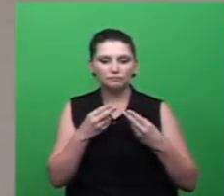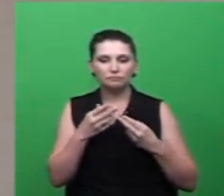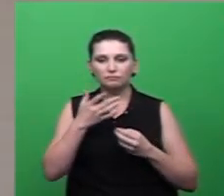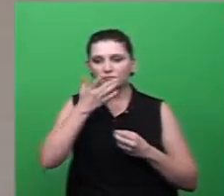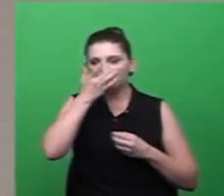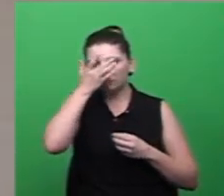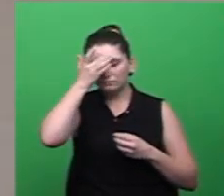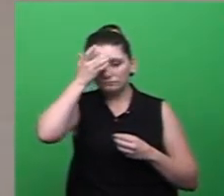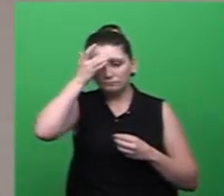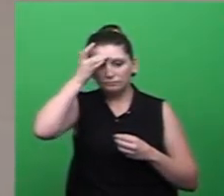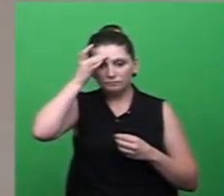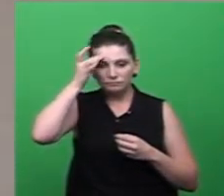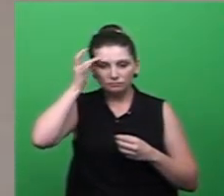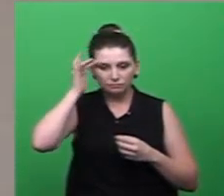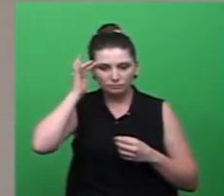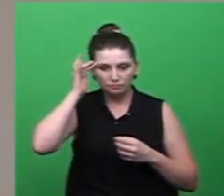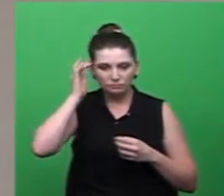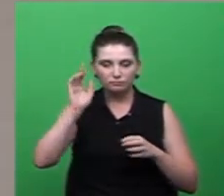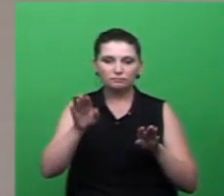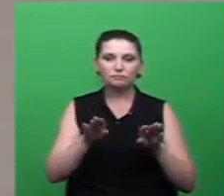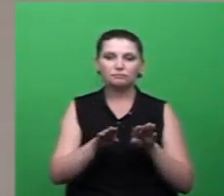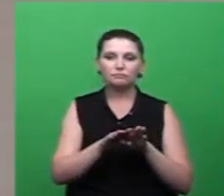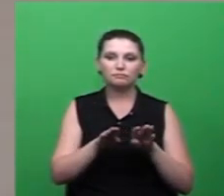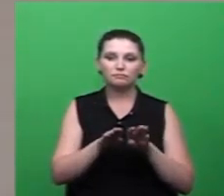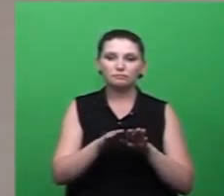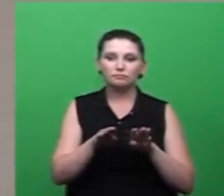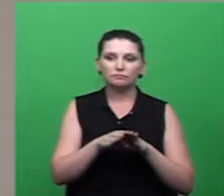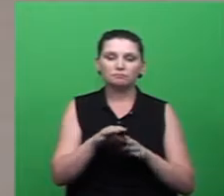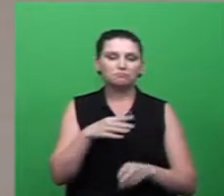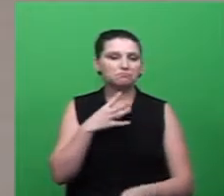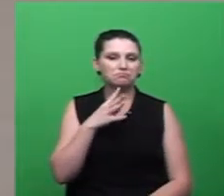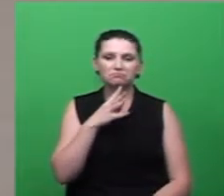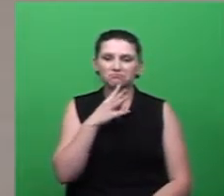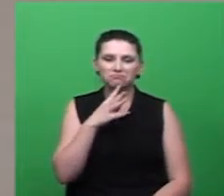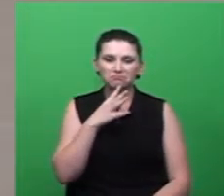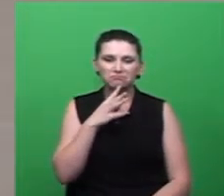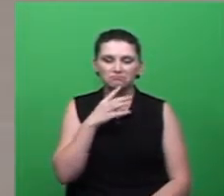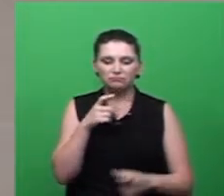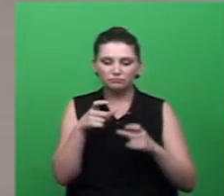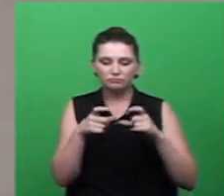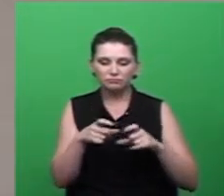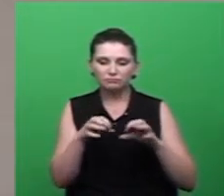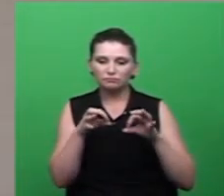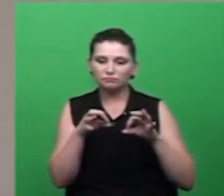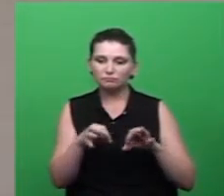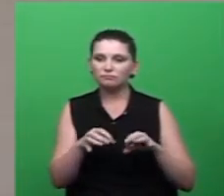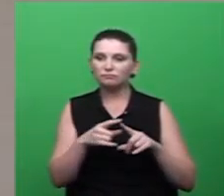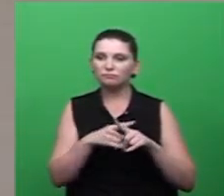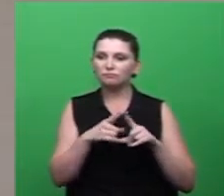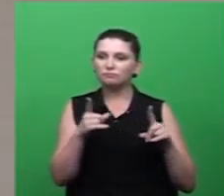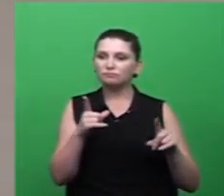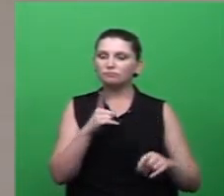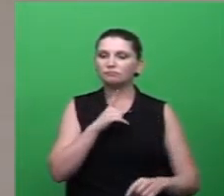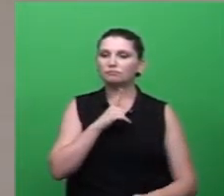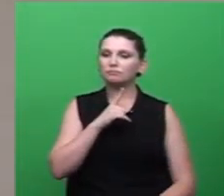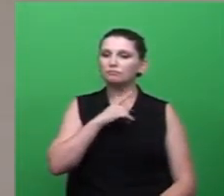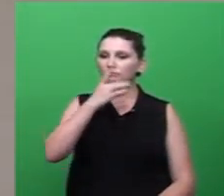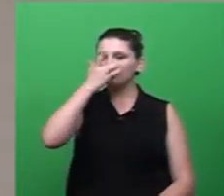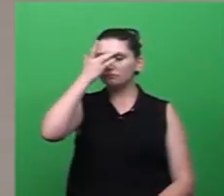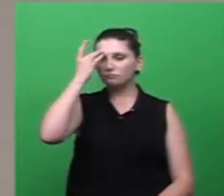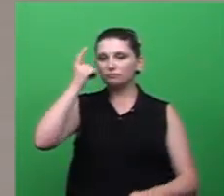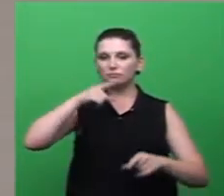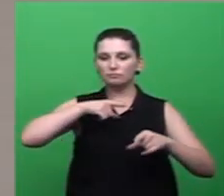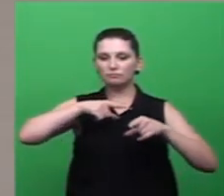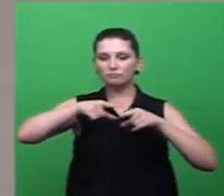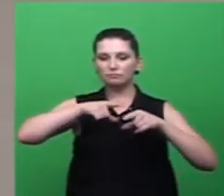vereadores daqui eu visitei esses dias atrás às vezes não conhecem o Ecoponto quanto toda a sociedade tem pessoas que trabalham no município e não